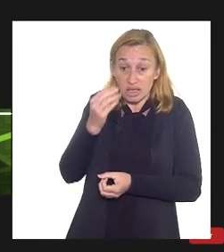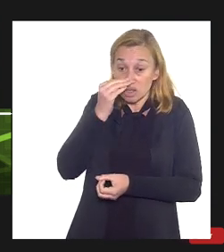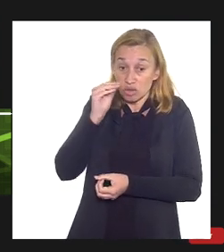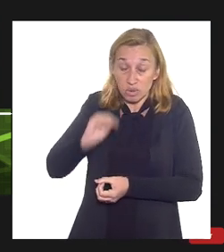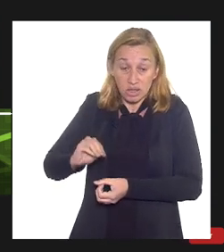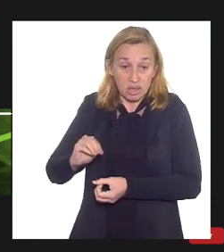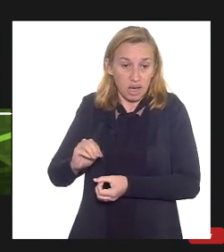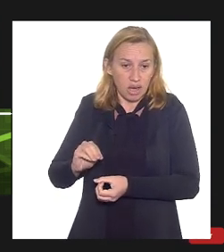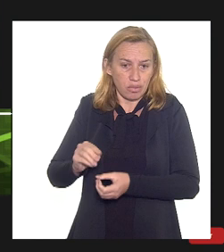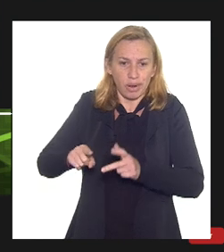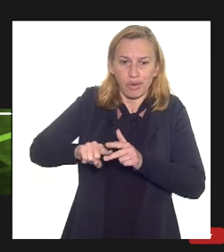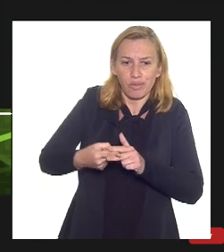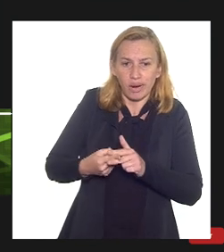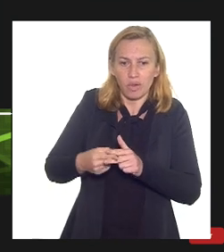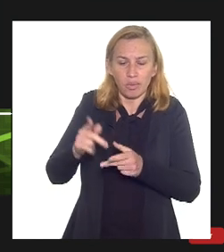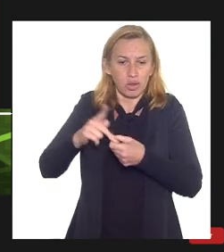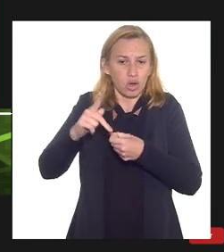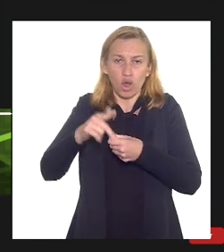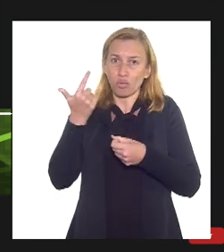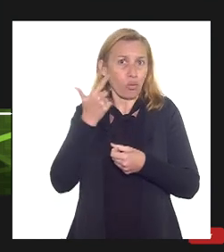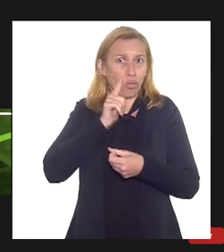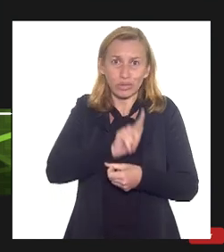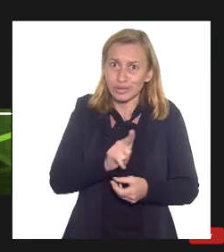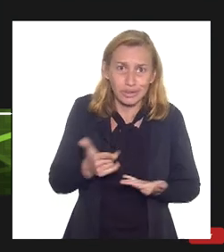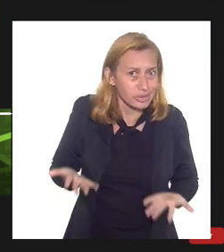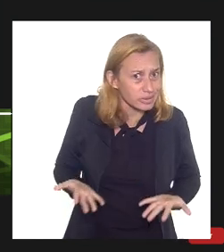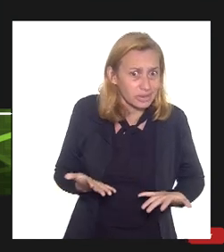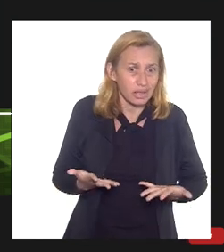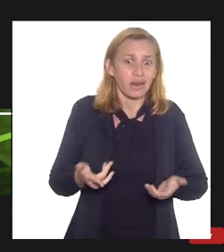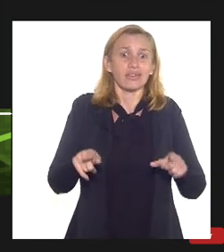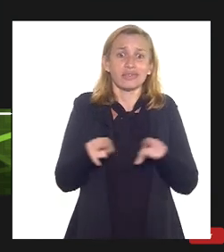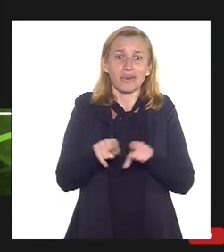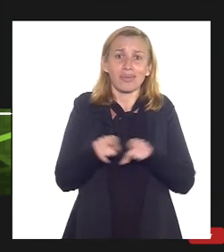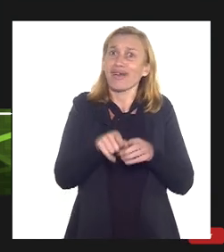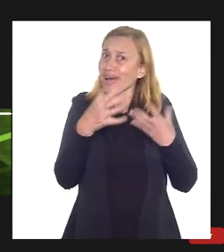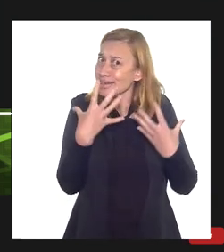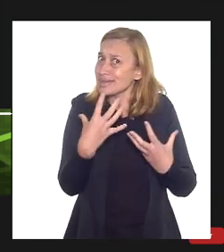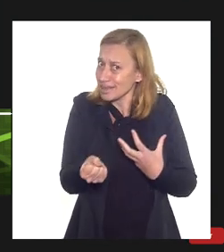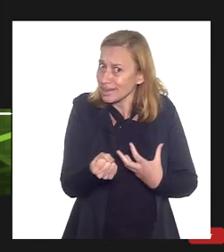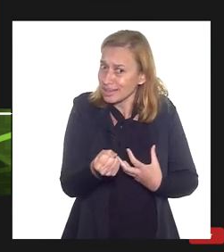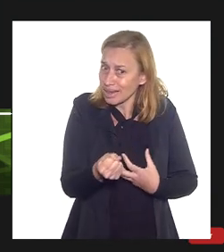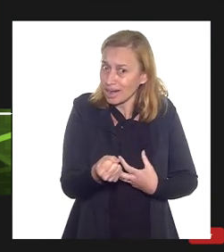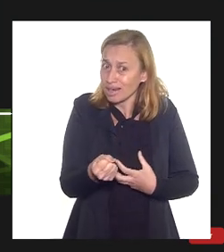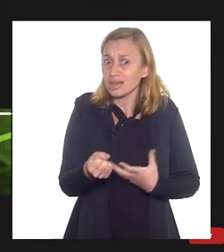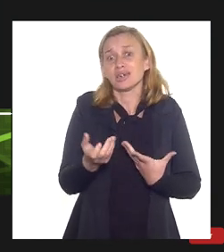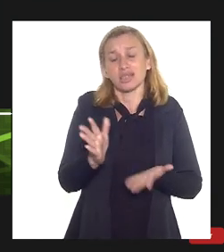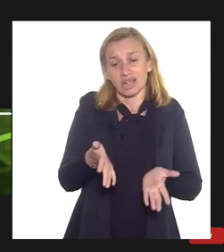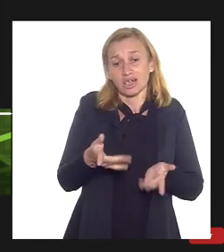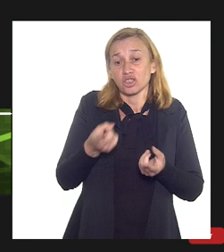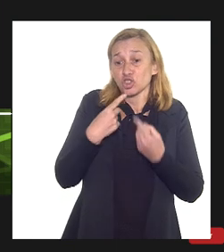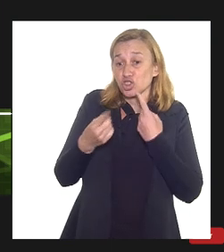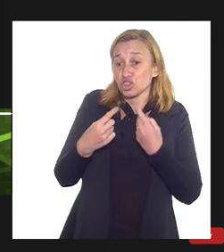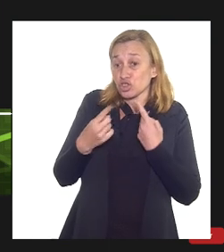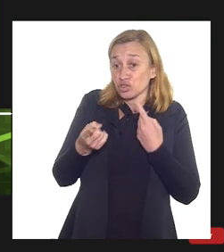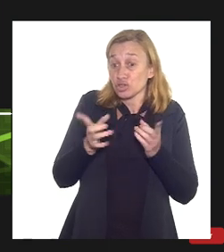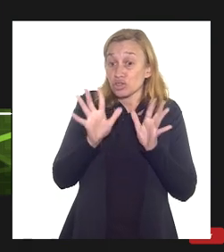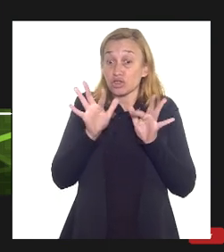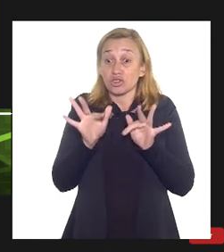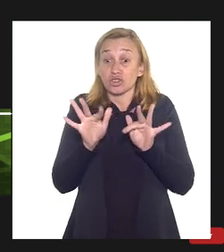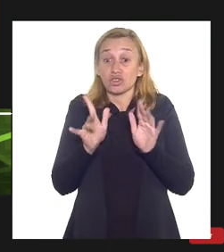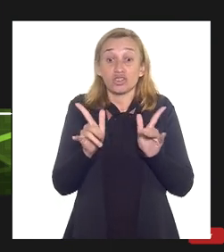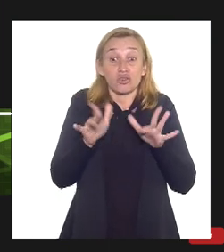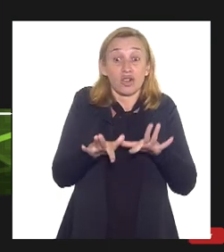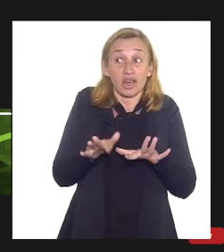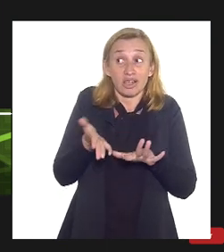consigo e nem consigo engolir também o senhor já está fazendo um discurso diferente do que fez o